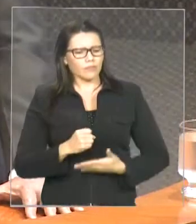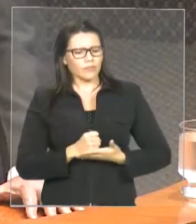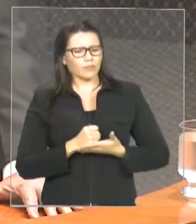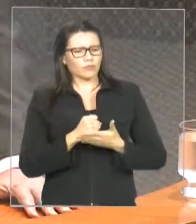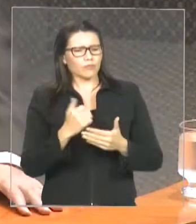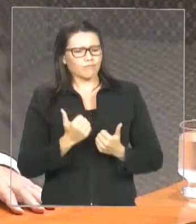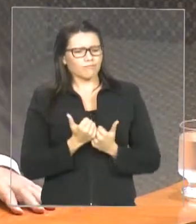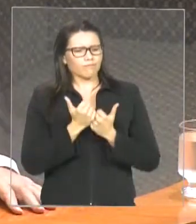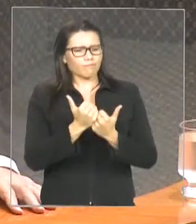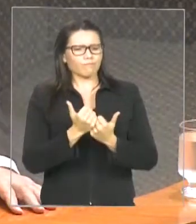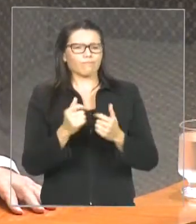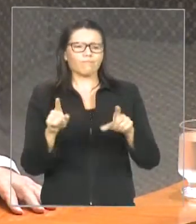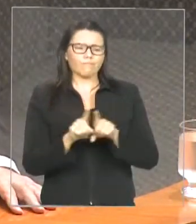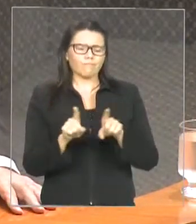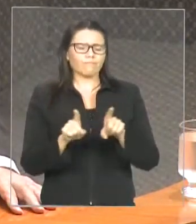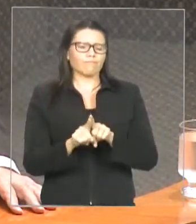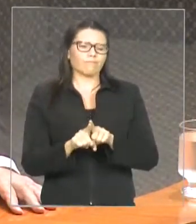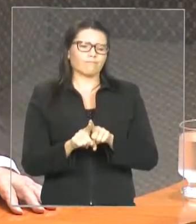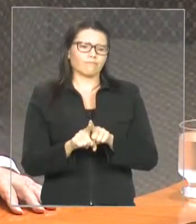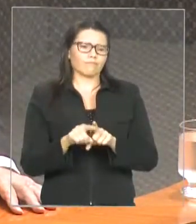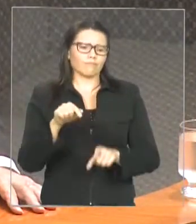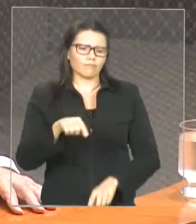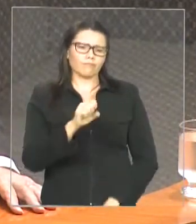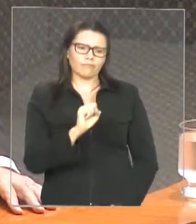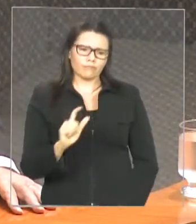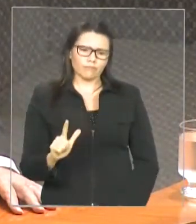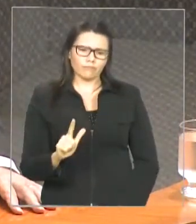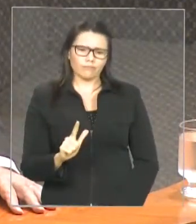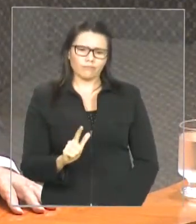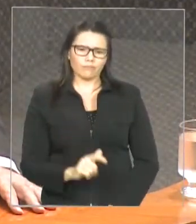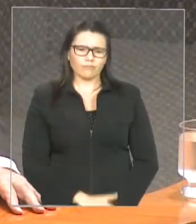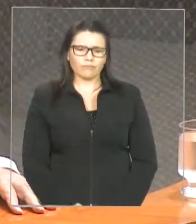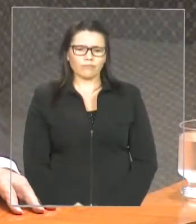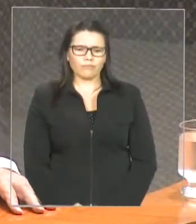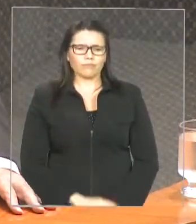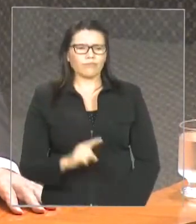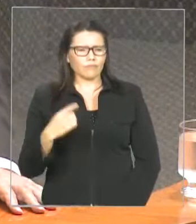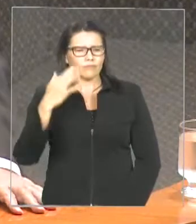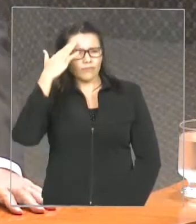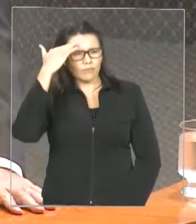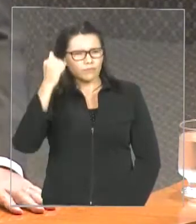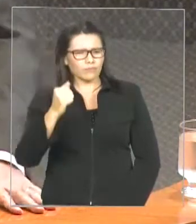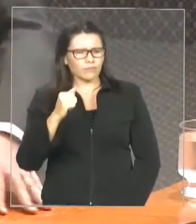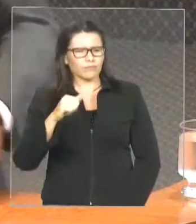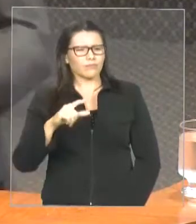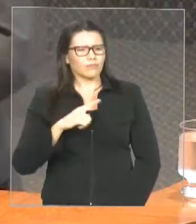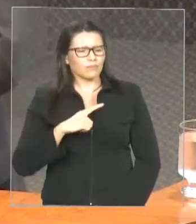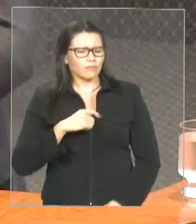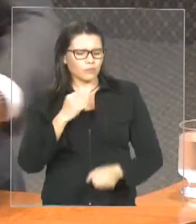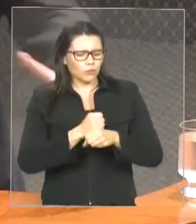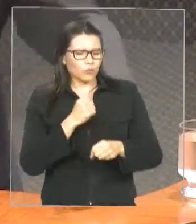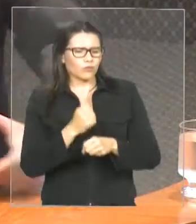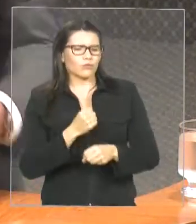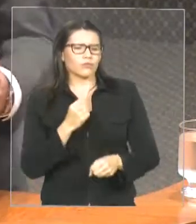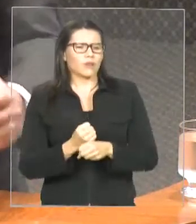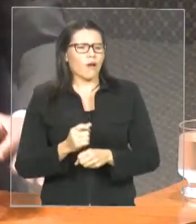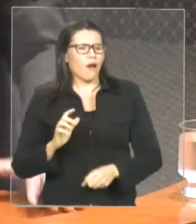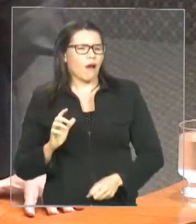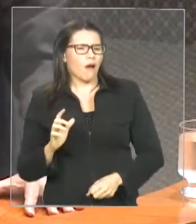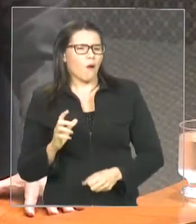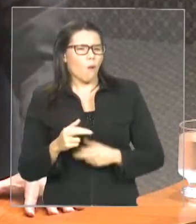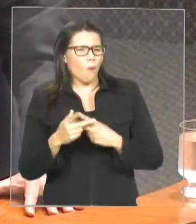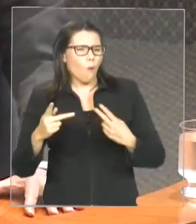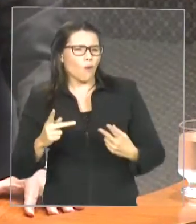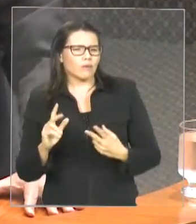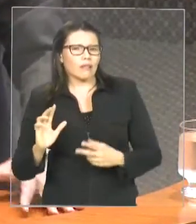críticas e soluções, às vezes, dispendiosas, que tanto as prefeituras da ilha de São Luís,